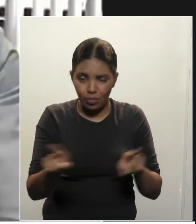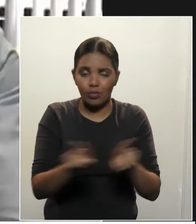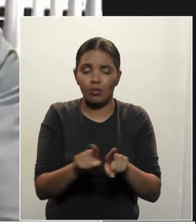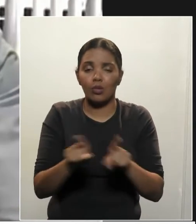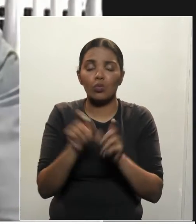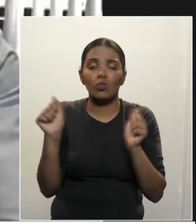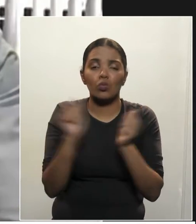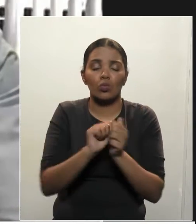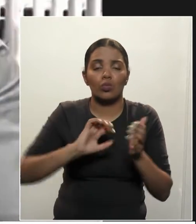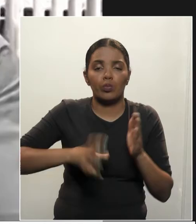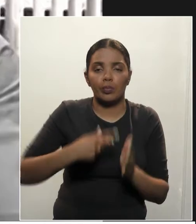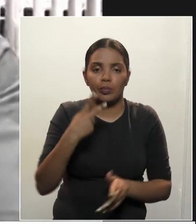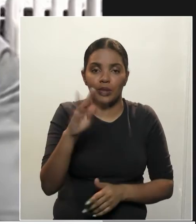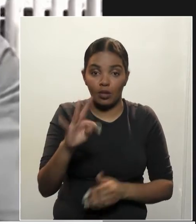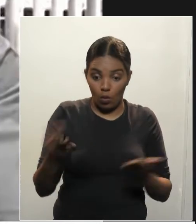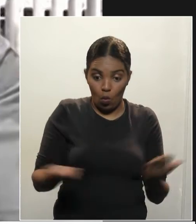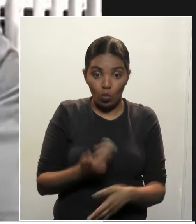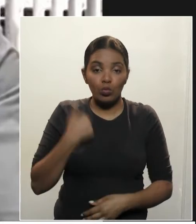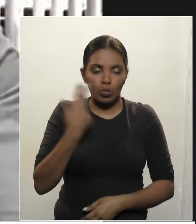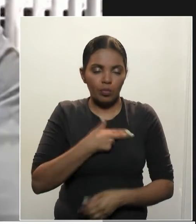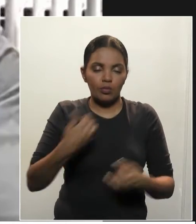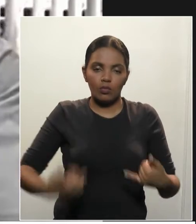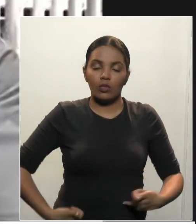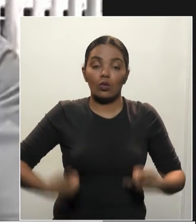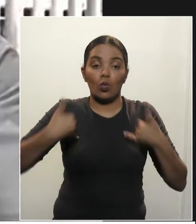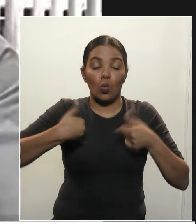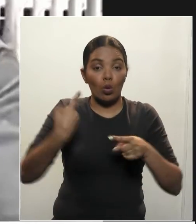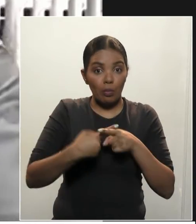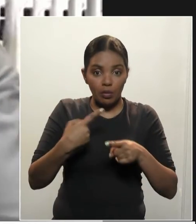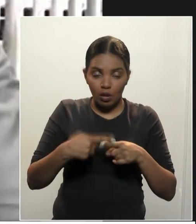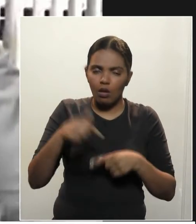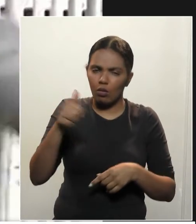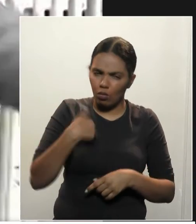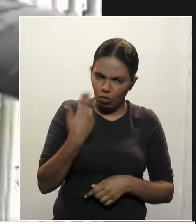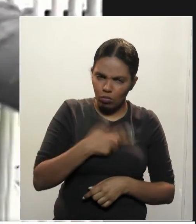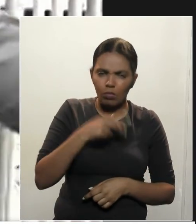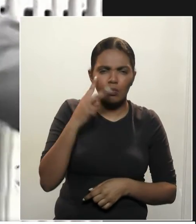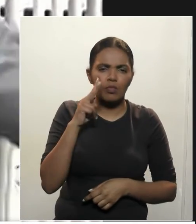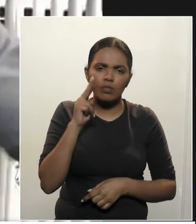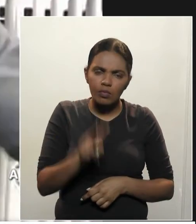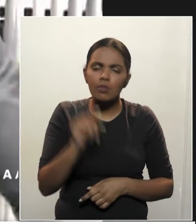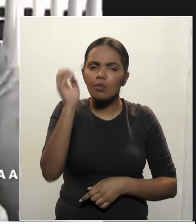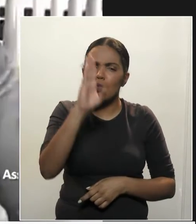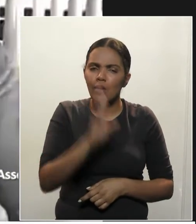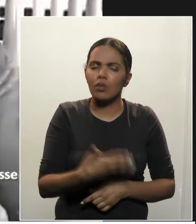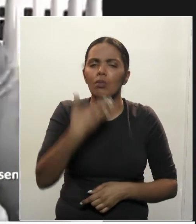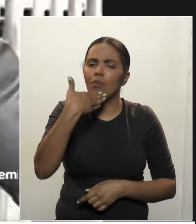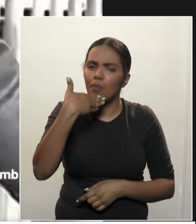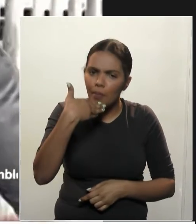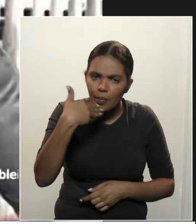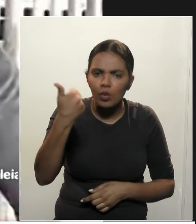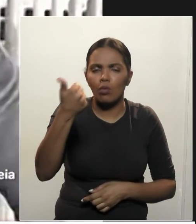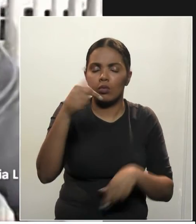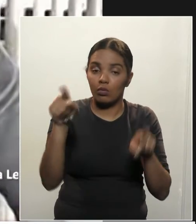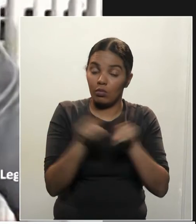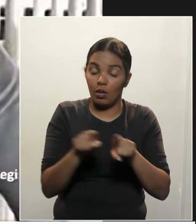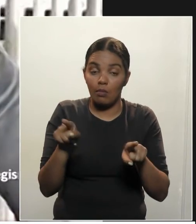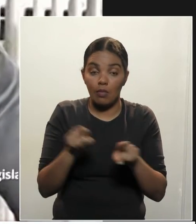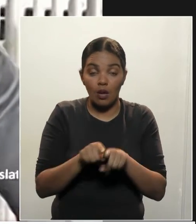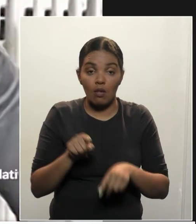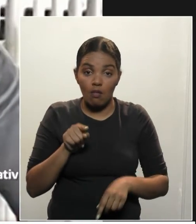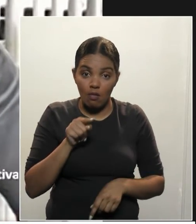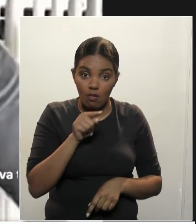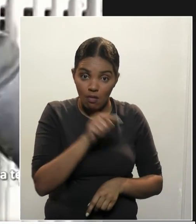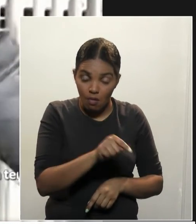hoje temos orgulho do Brasil, o Brasil melhorando, o Brasil com credibilidade. Um governo federal que atuou rapidamente no combate à